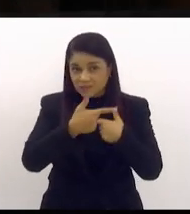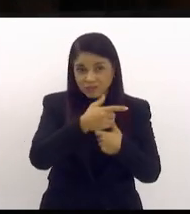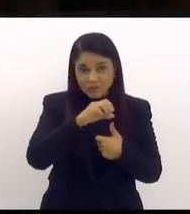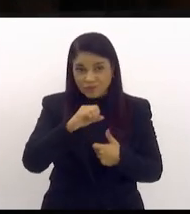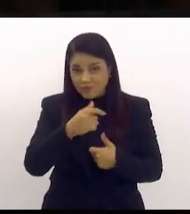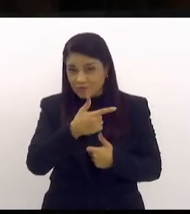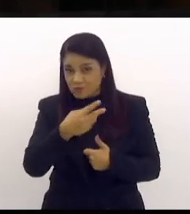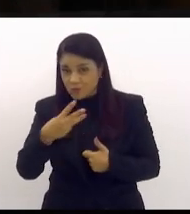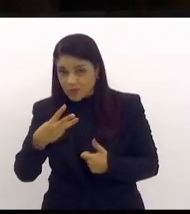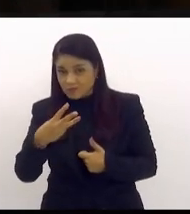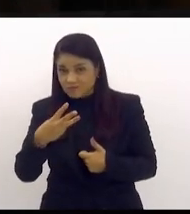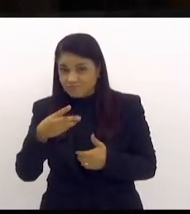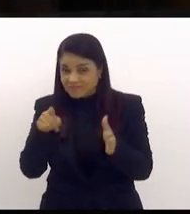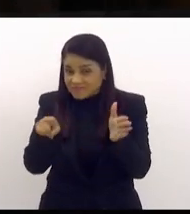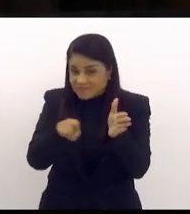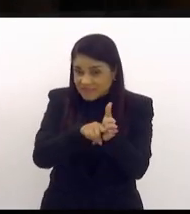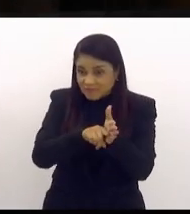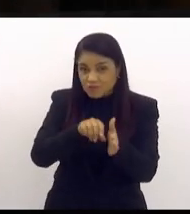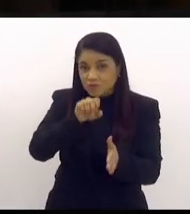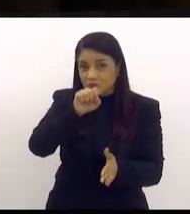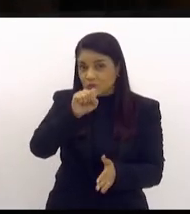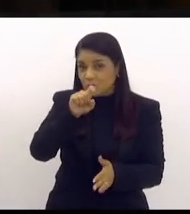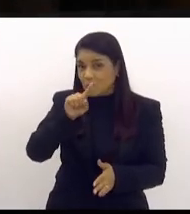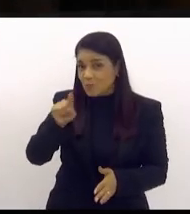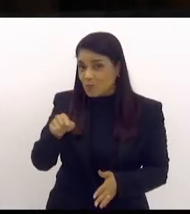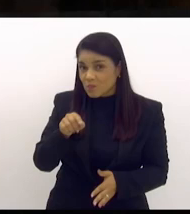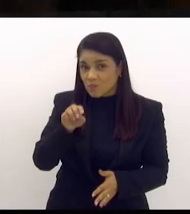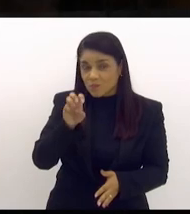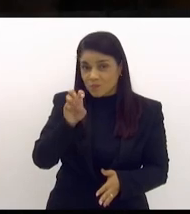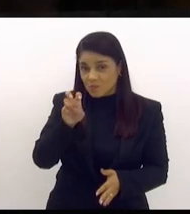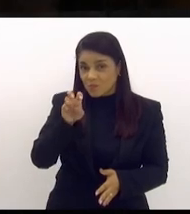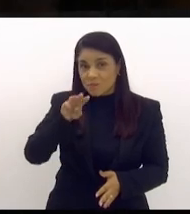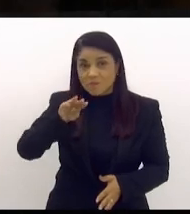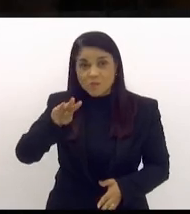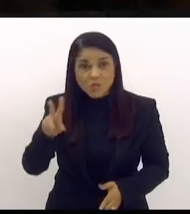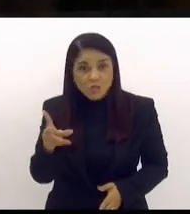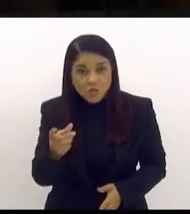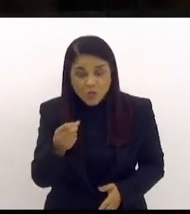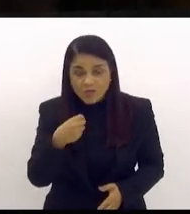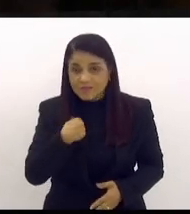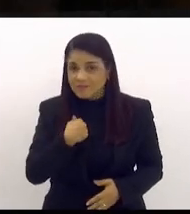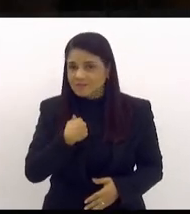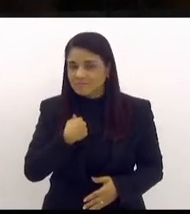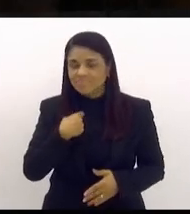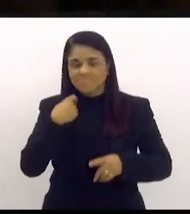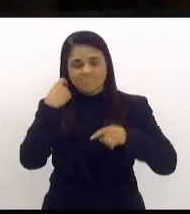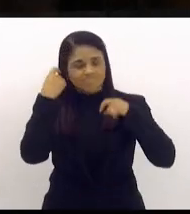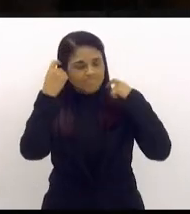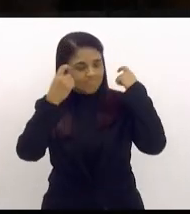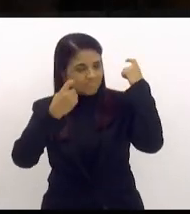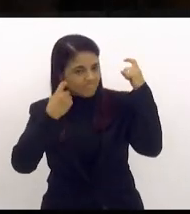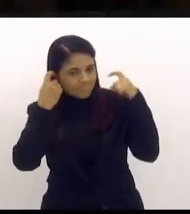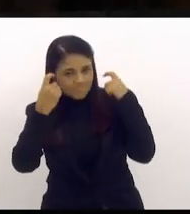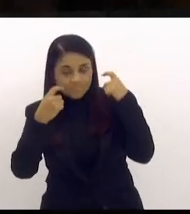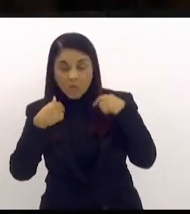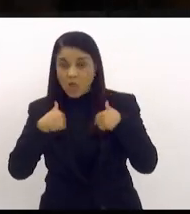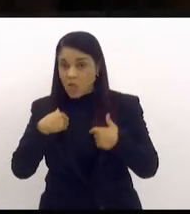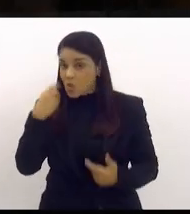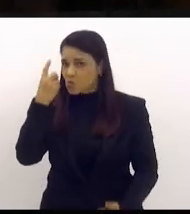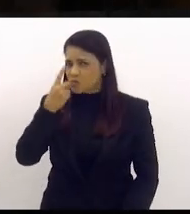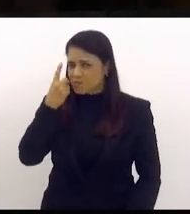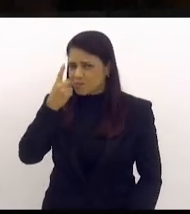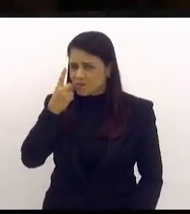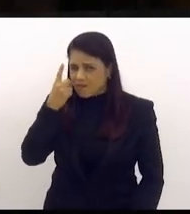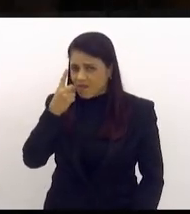e meio, eu fico ainda muito mais preocupado. Eu não sou um deputado,